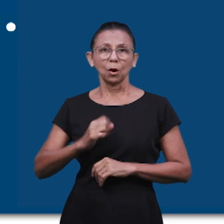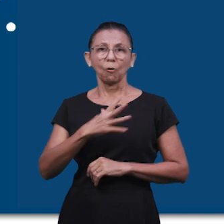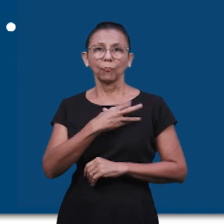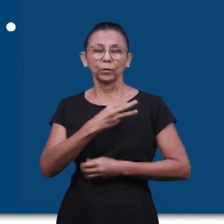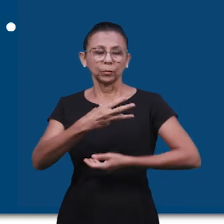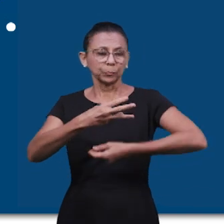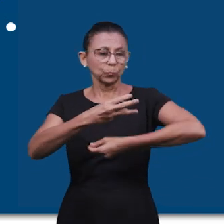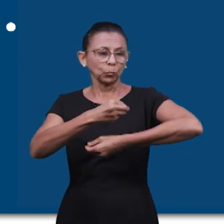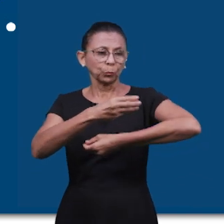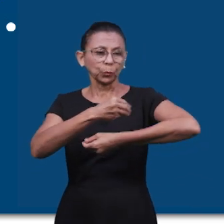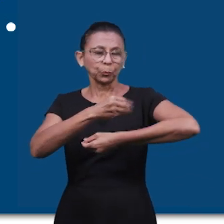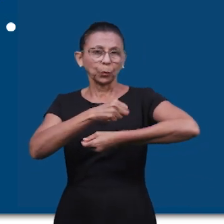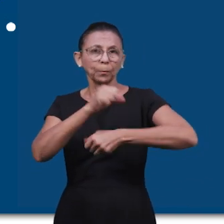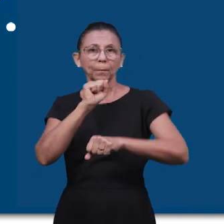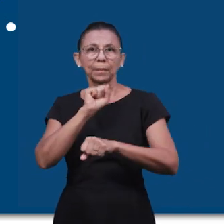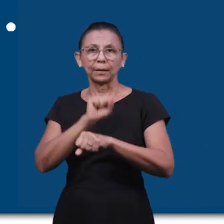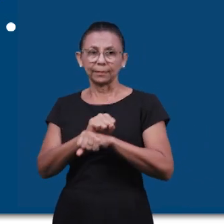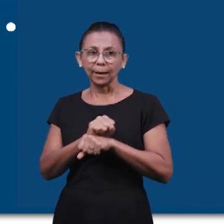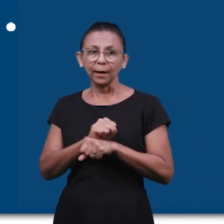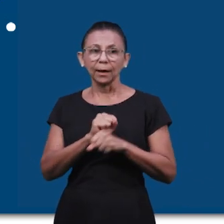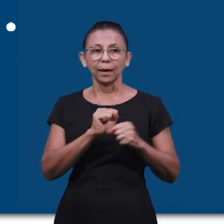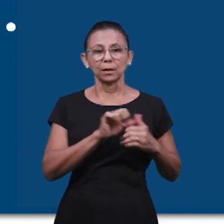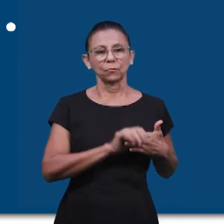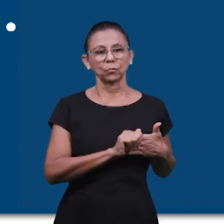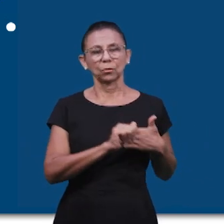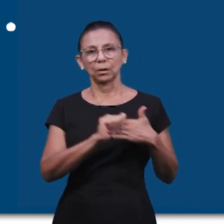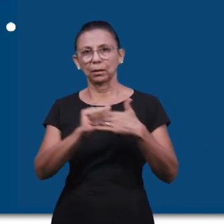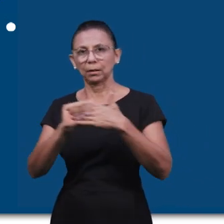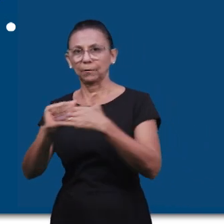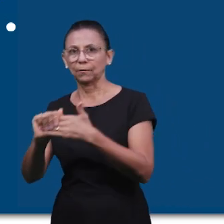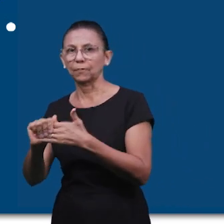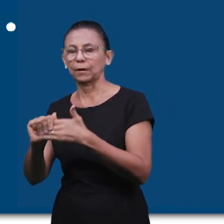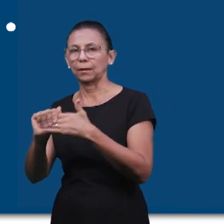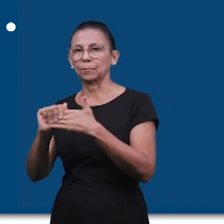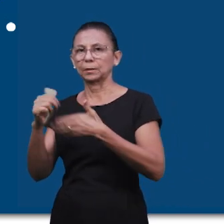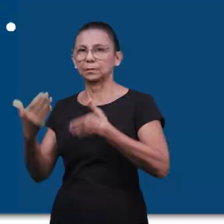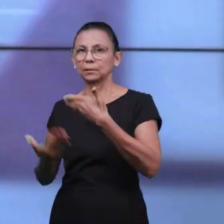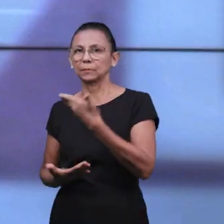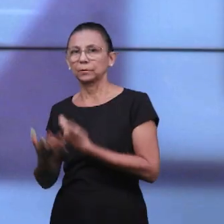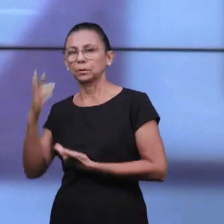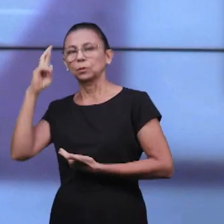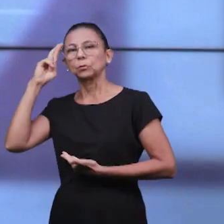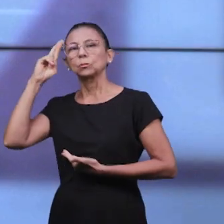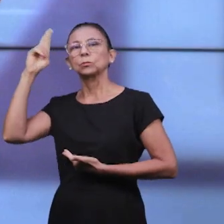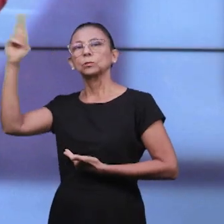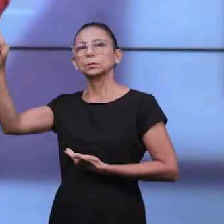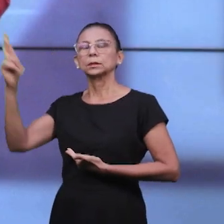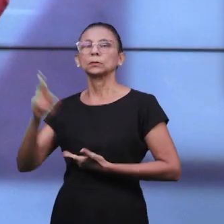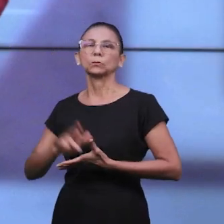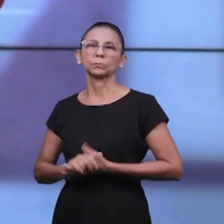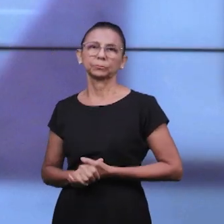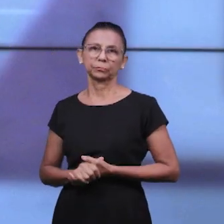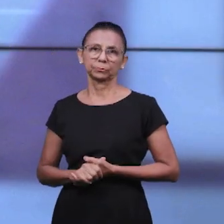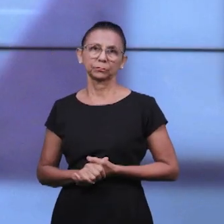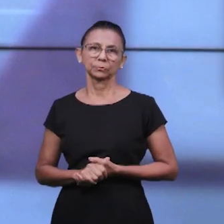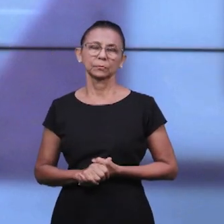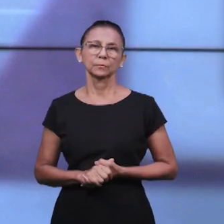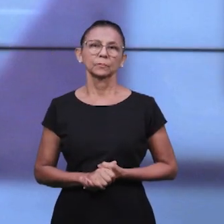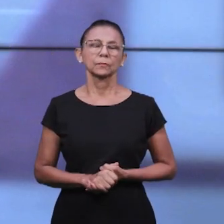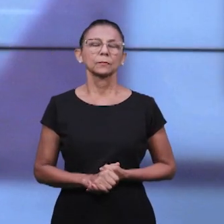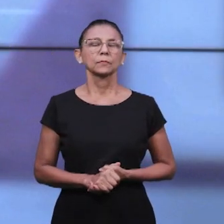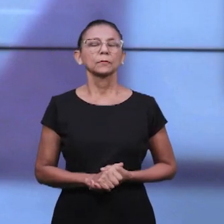o levarei para que apareça perante o Senhor e lá fique para sempre. Nesse episódio, o tema